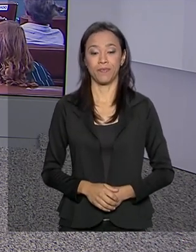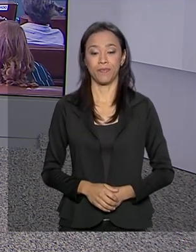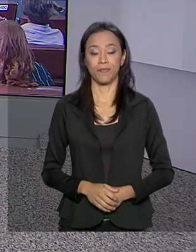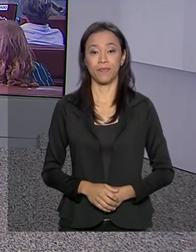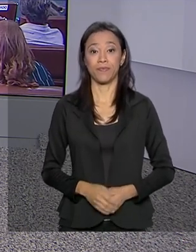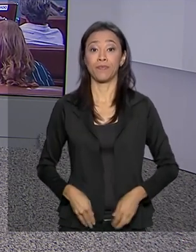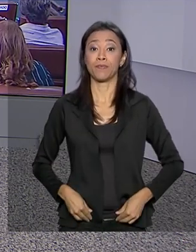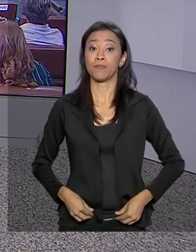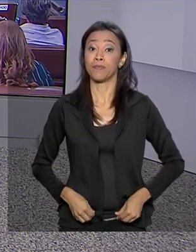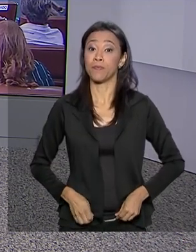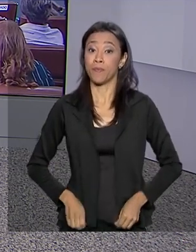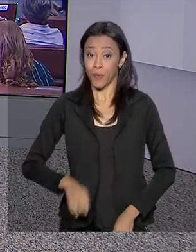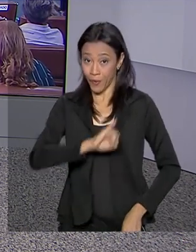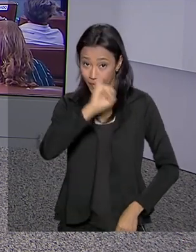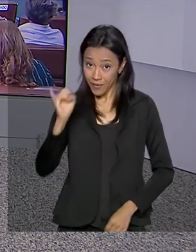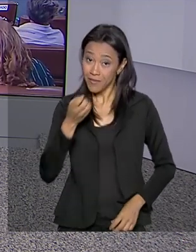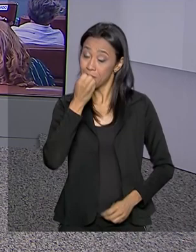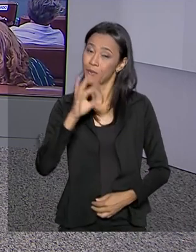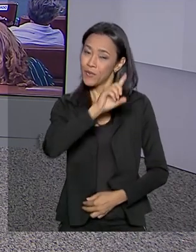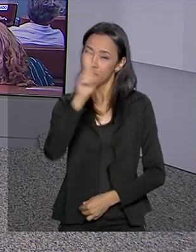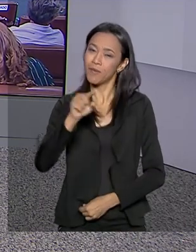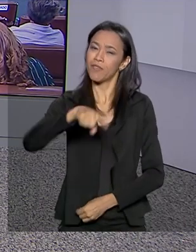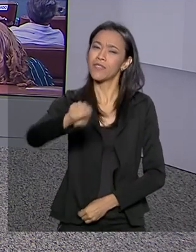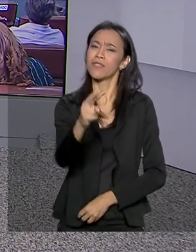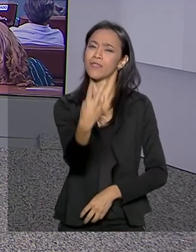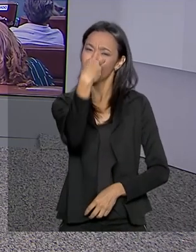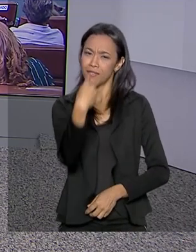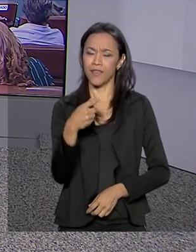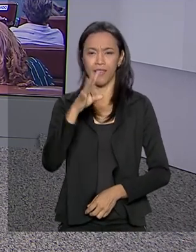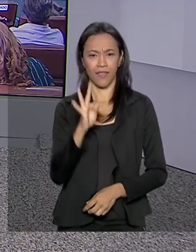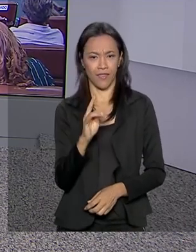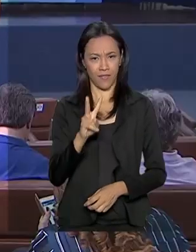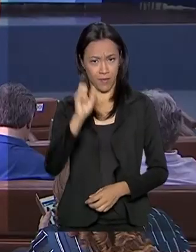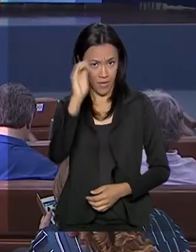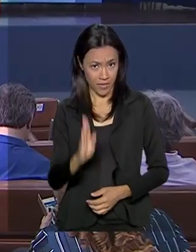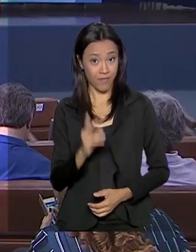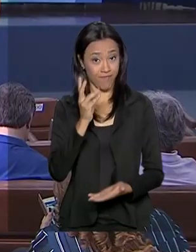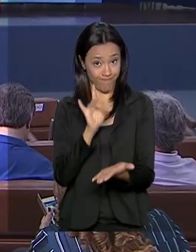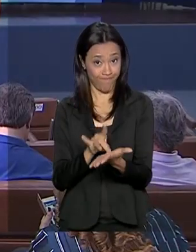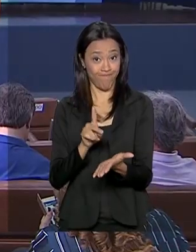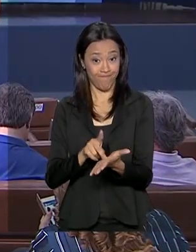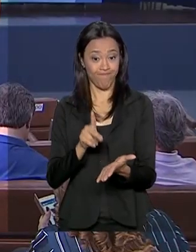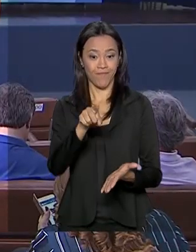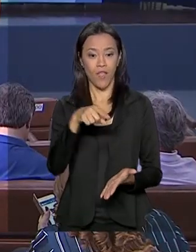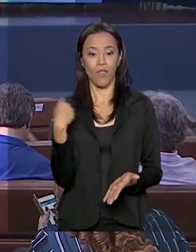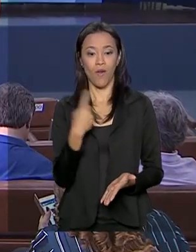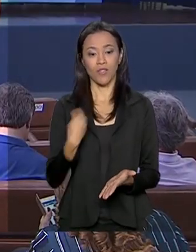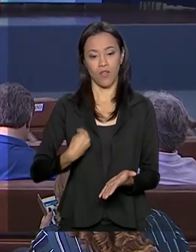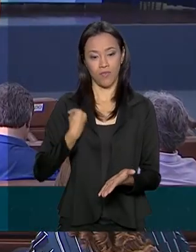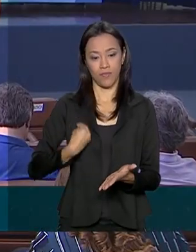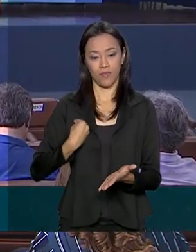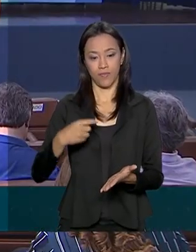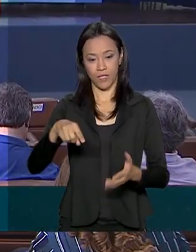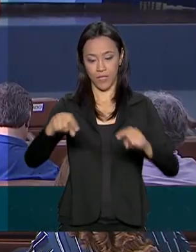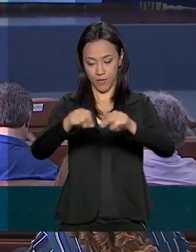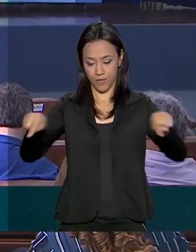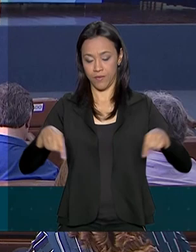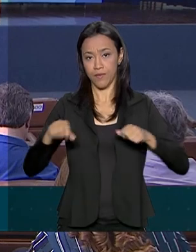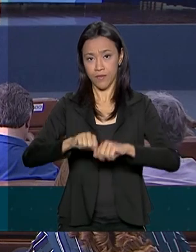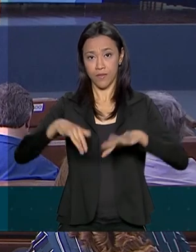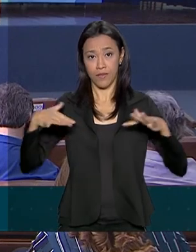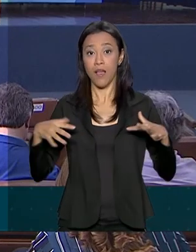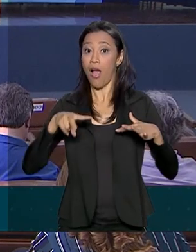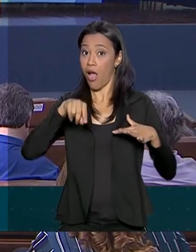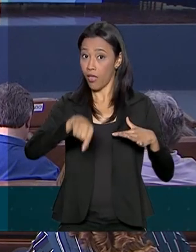Olá, Mara! Bom dia pra você, bom dia pra você que acompanha a TV Brasil. É isso mesmo, nós já estamos aqui na Imprensa Nacional, onde vai ser assinado